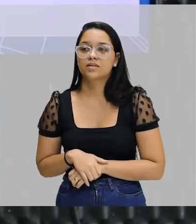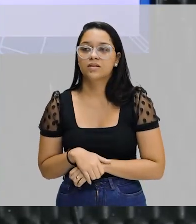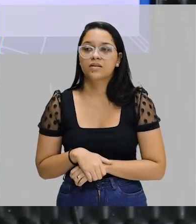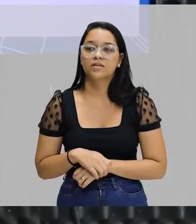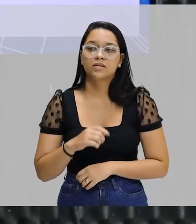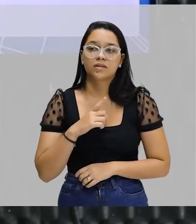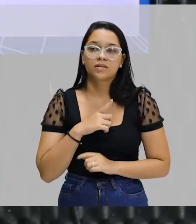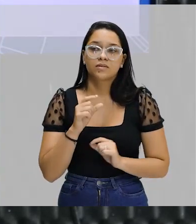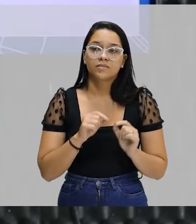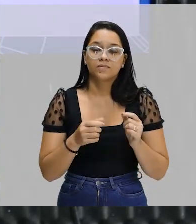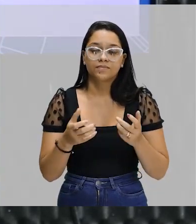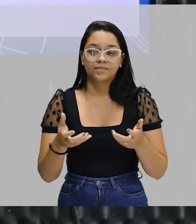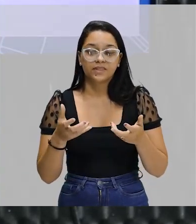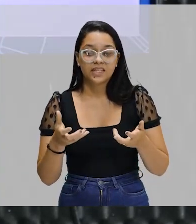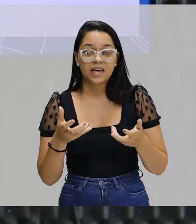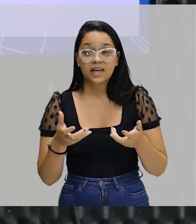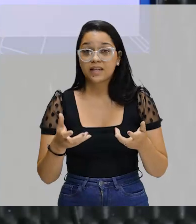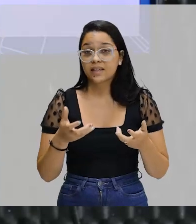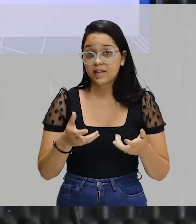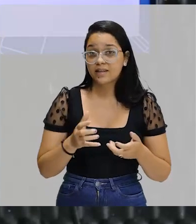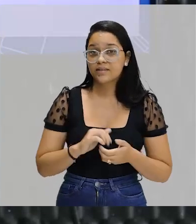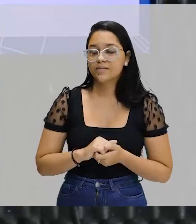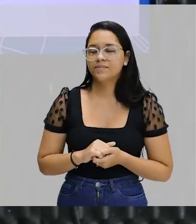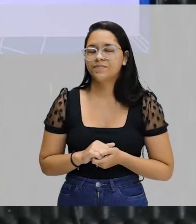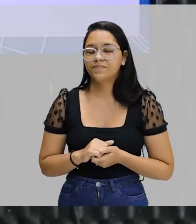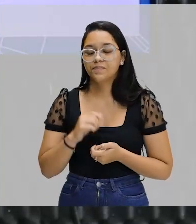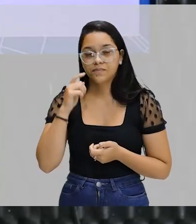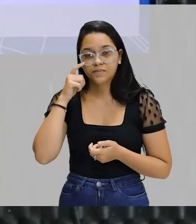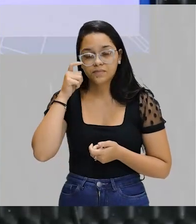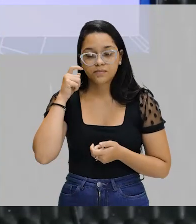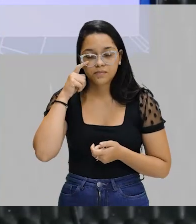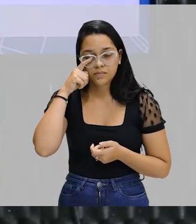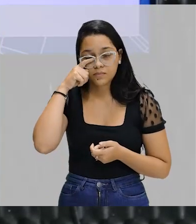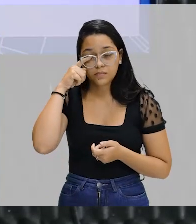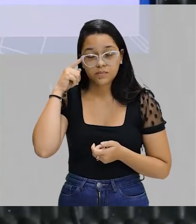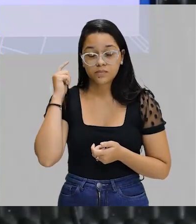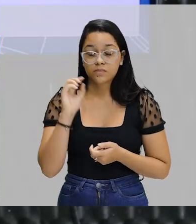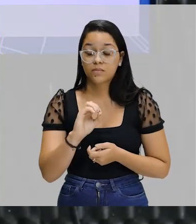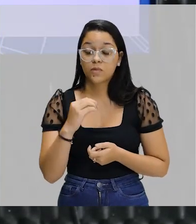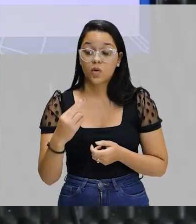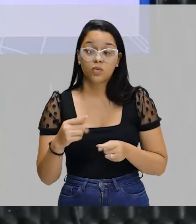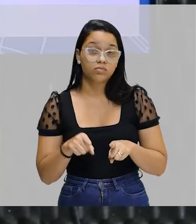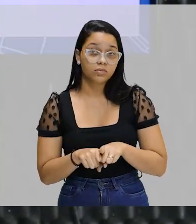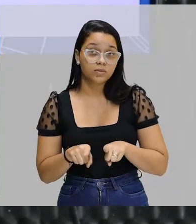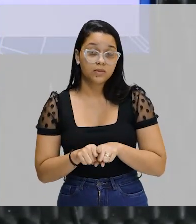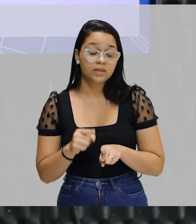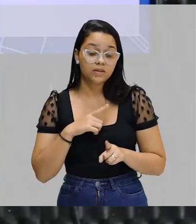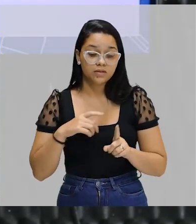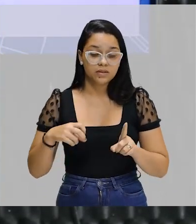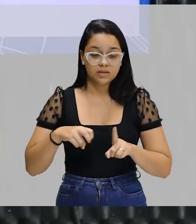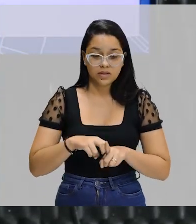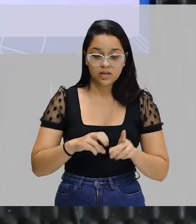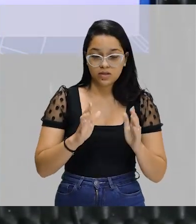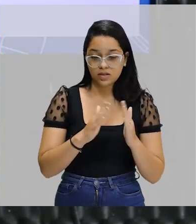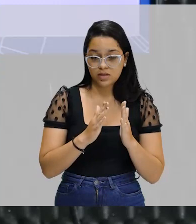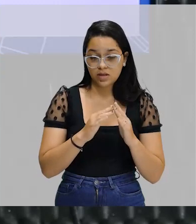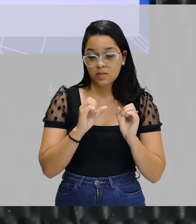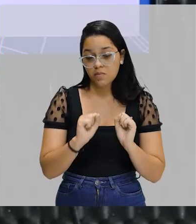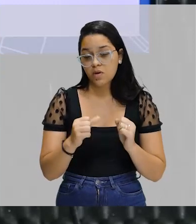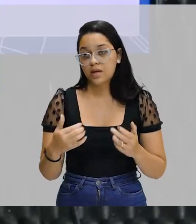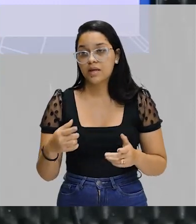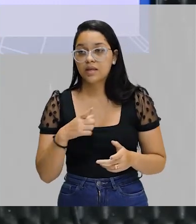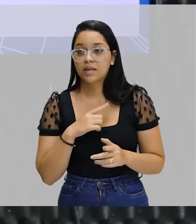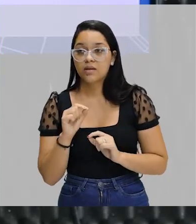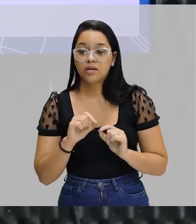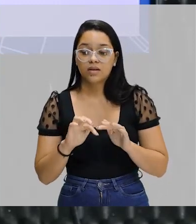aqui eu tenho, ó, quer, quer, orações alternativas. Ou, ainda aqui, num acidente doméstico, torno-me